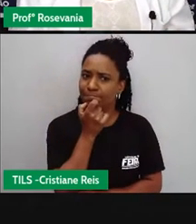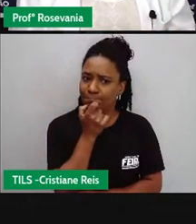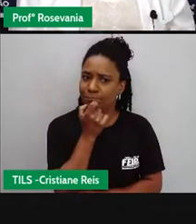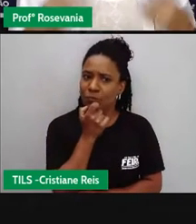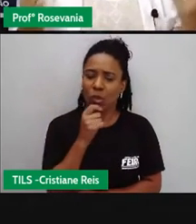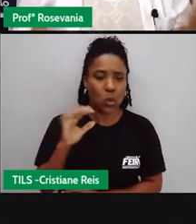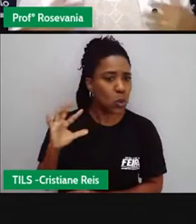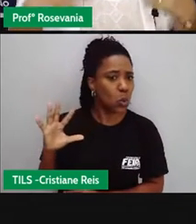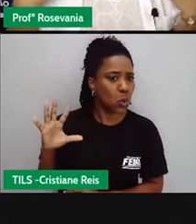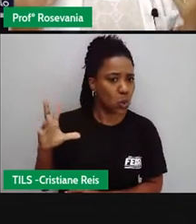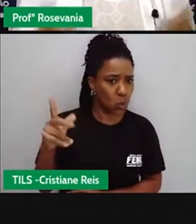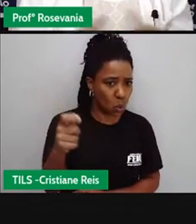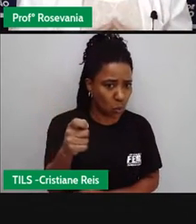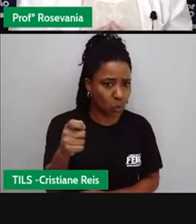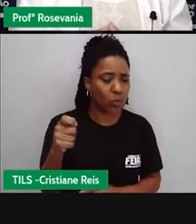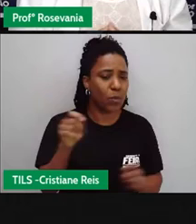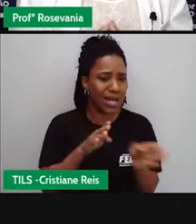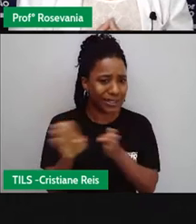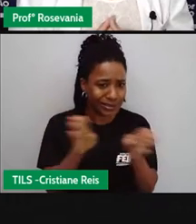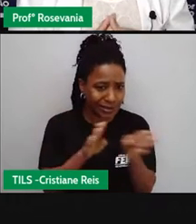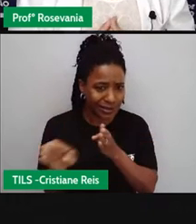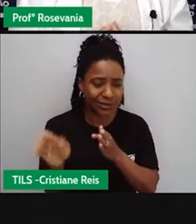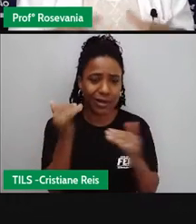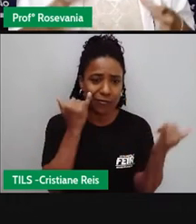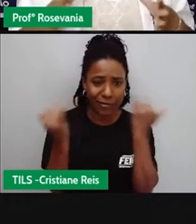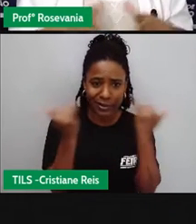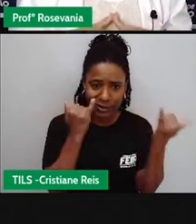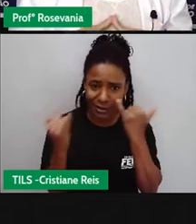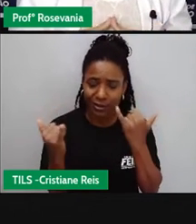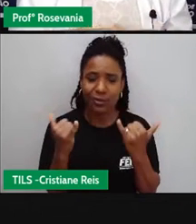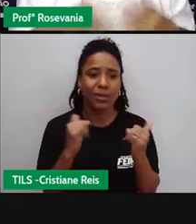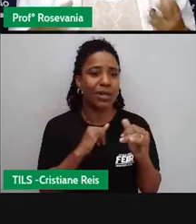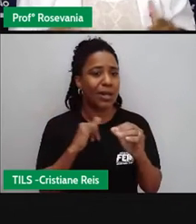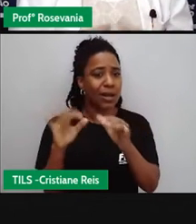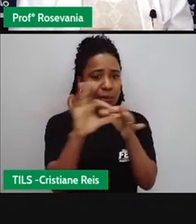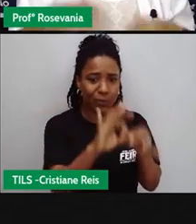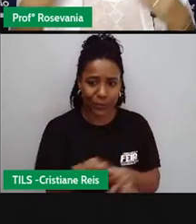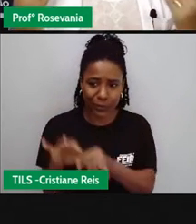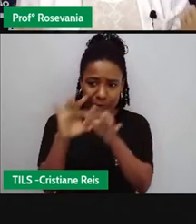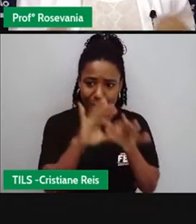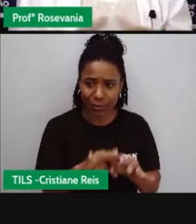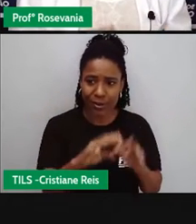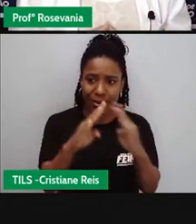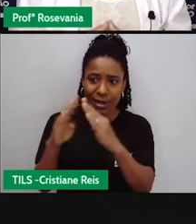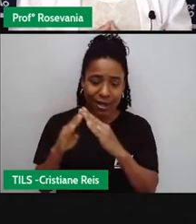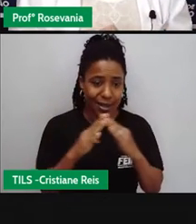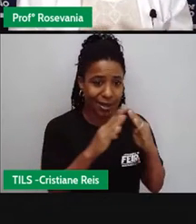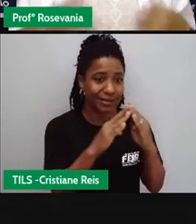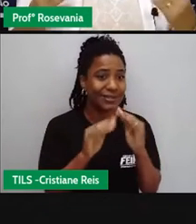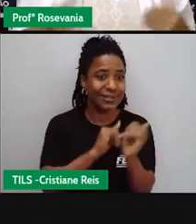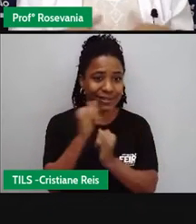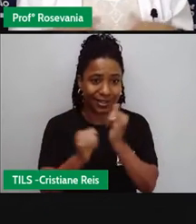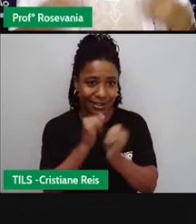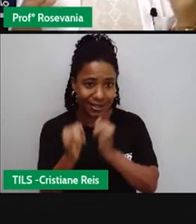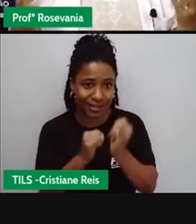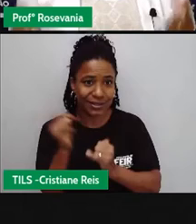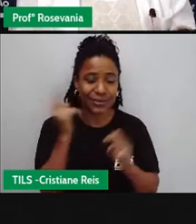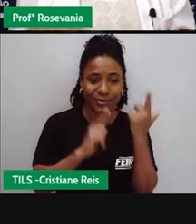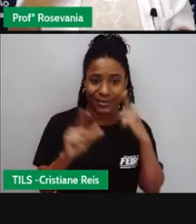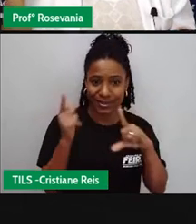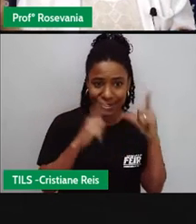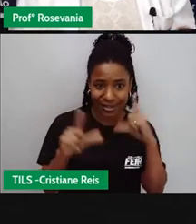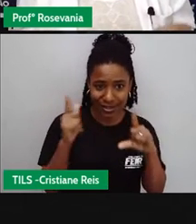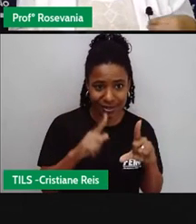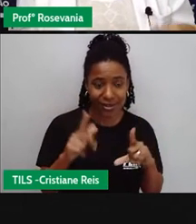mesmo? Será que todo mundo tem acesso a essa informação? Será que todos os domicílios têm acesso à internet? Será que todas as